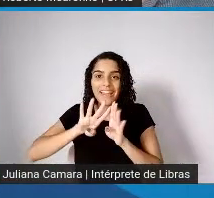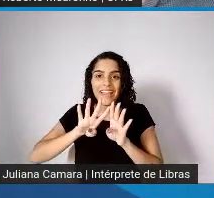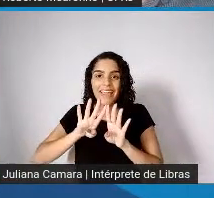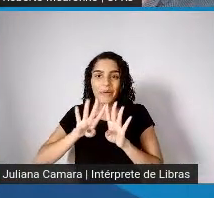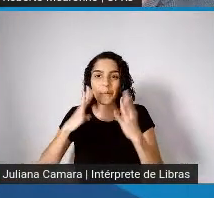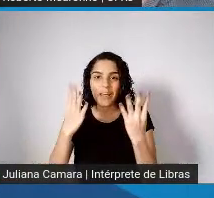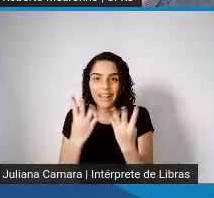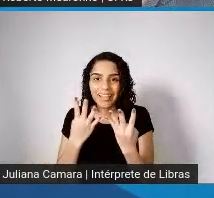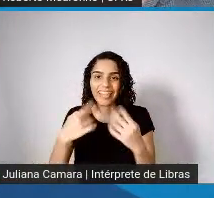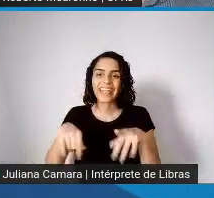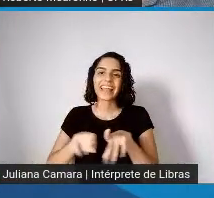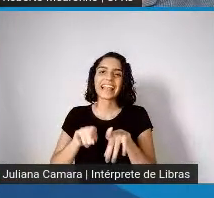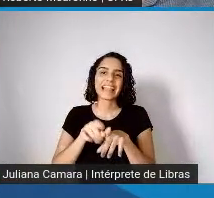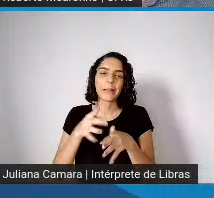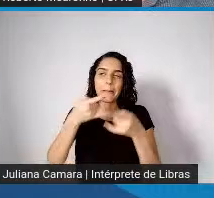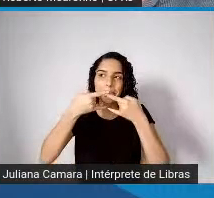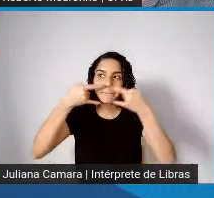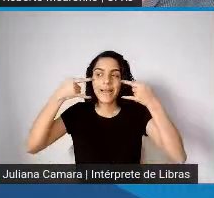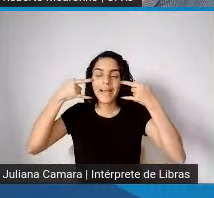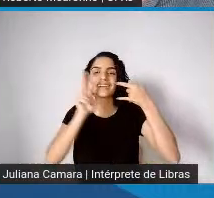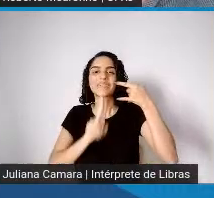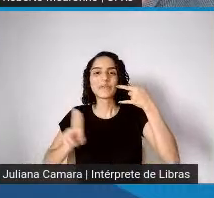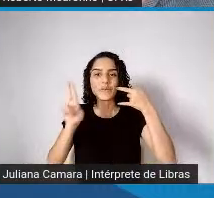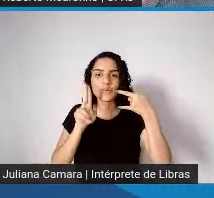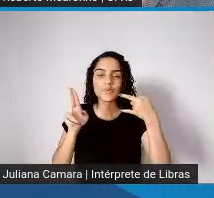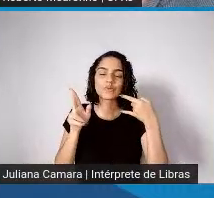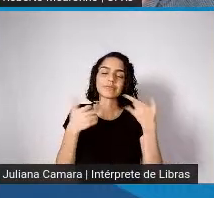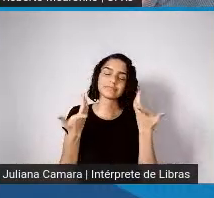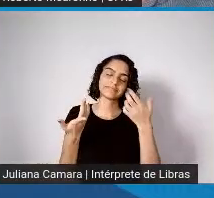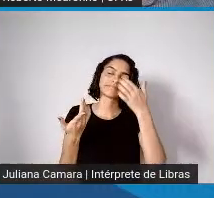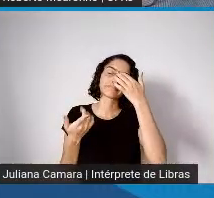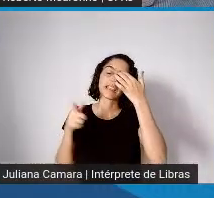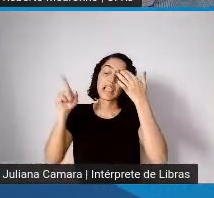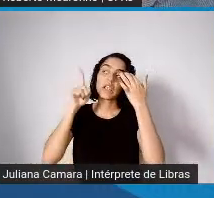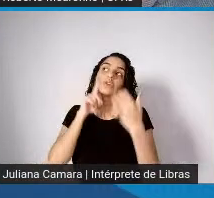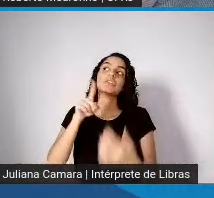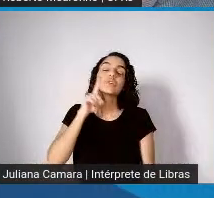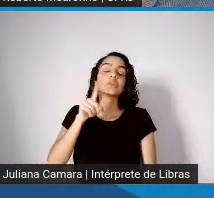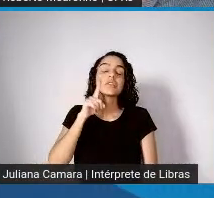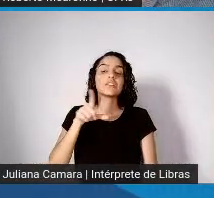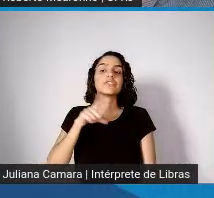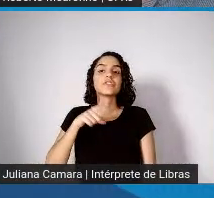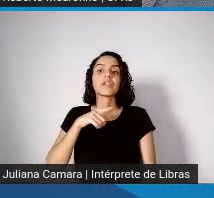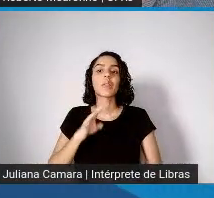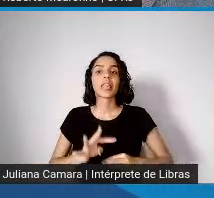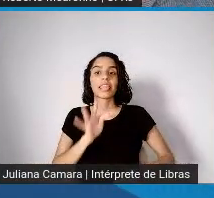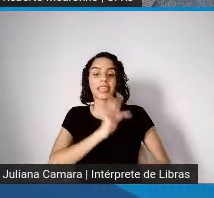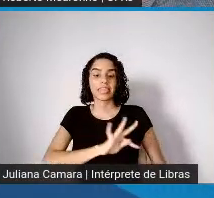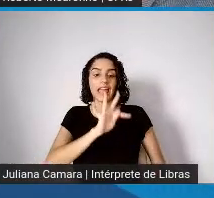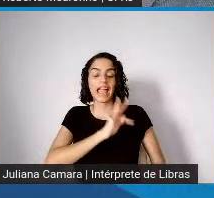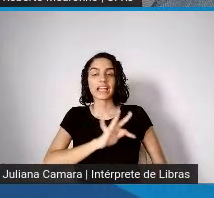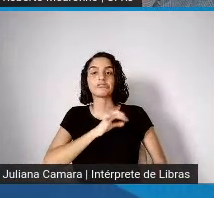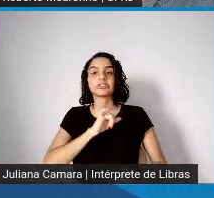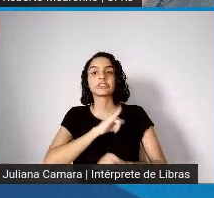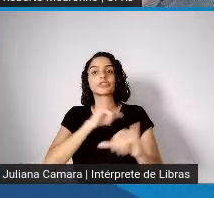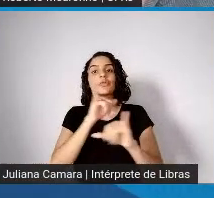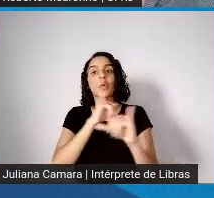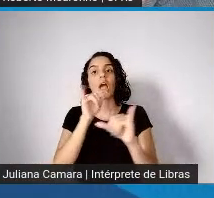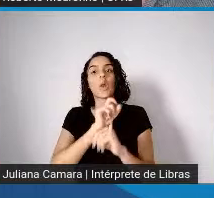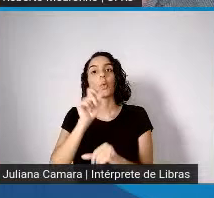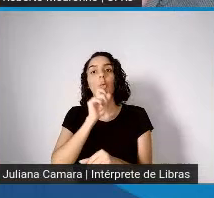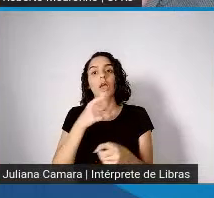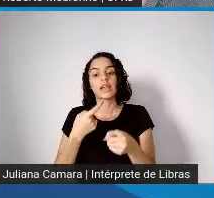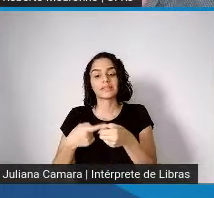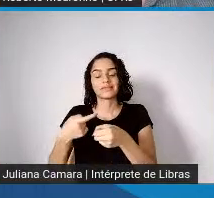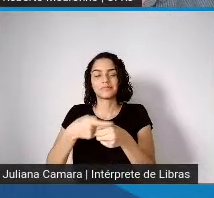publicado recentemente de técnicos do Federal Reserve, o Banco Central americano, mostrando que os municípios,